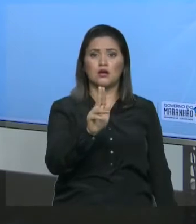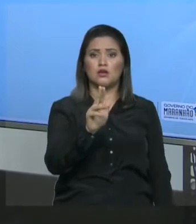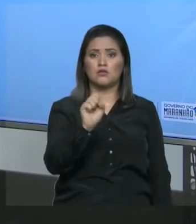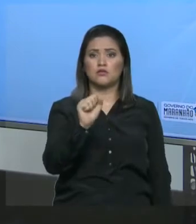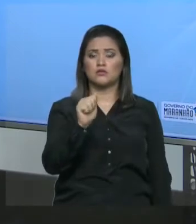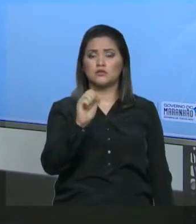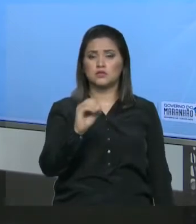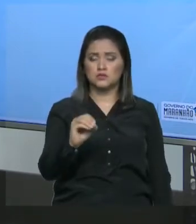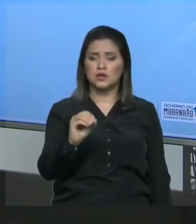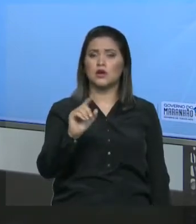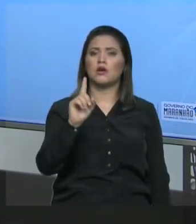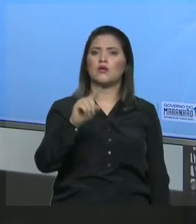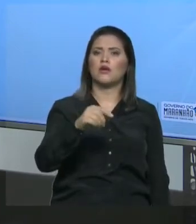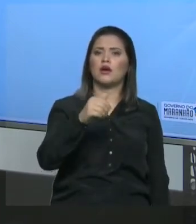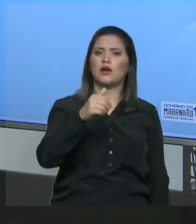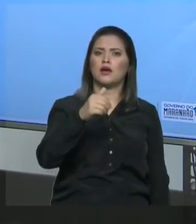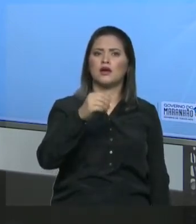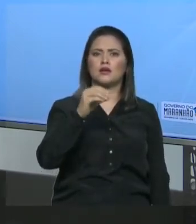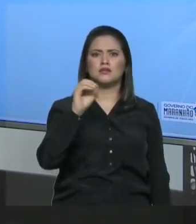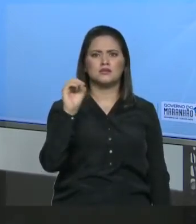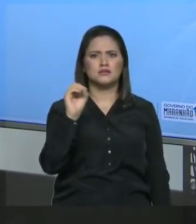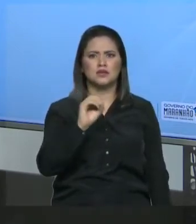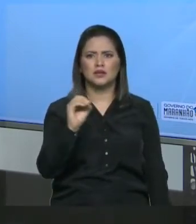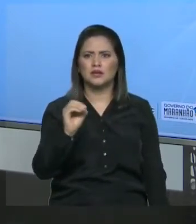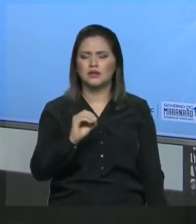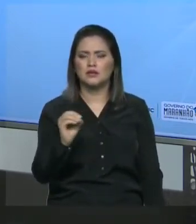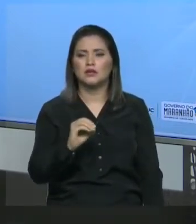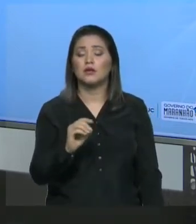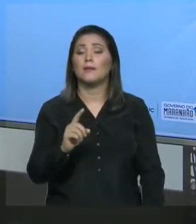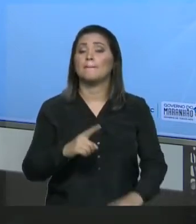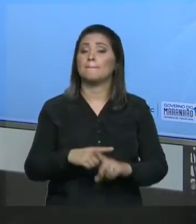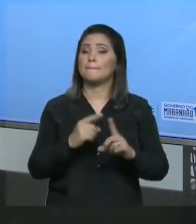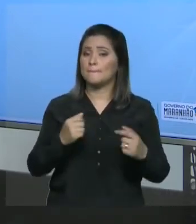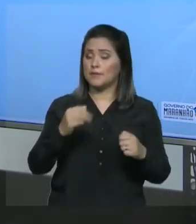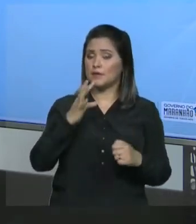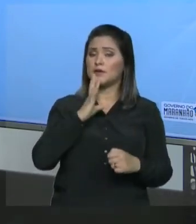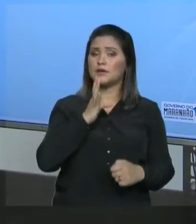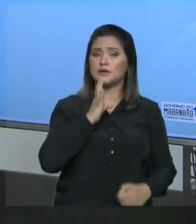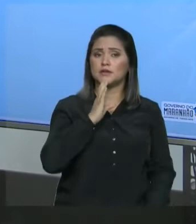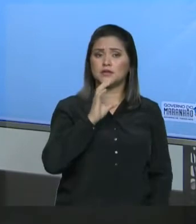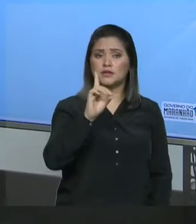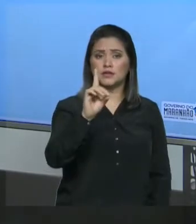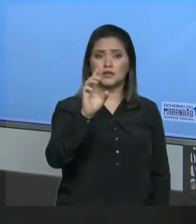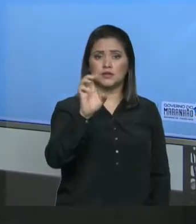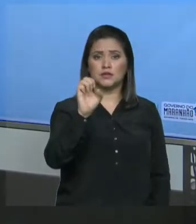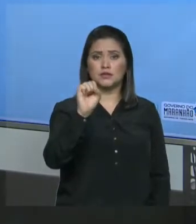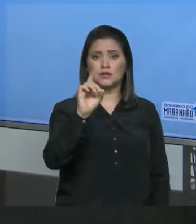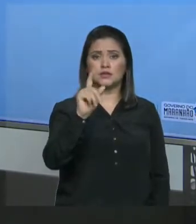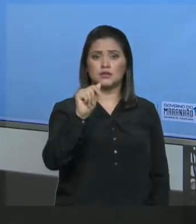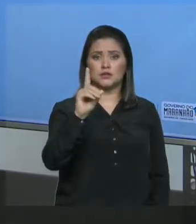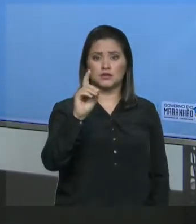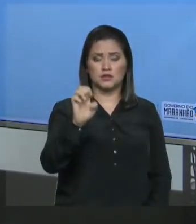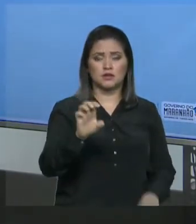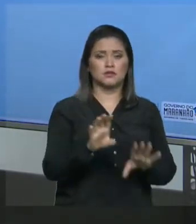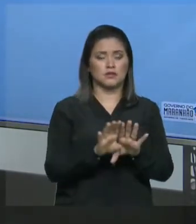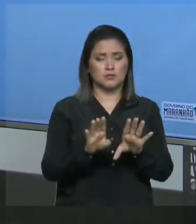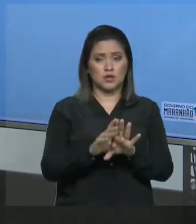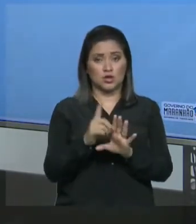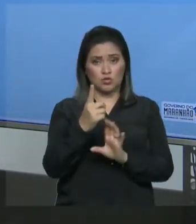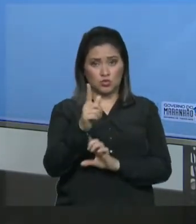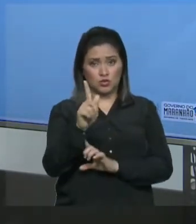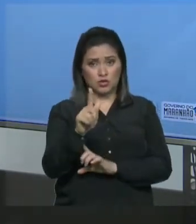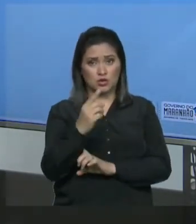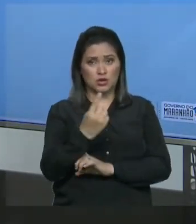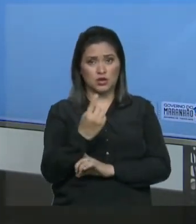saber, é importante reconhecermos a densidade da água. De 1 grama para cada 1 ml. Tudo bem? Vamos para outra concentração.